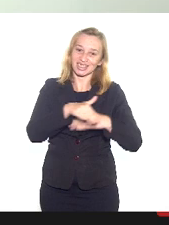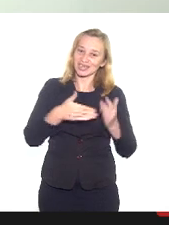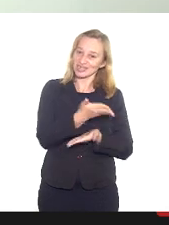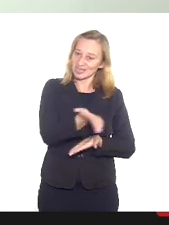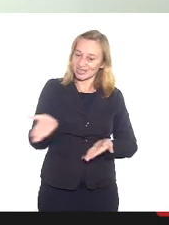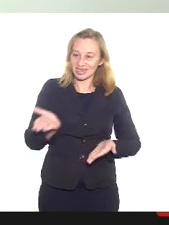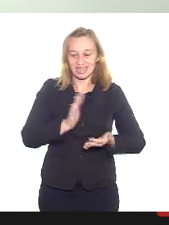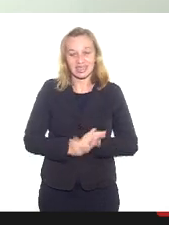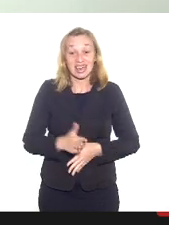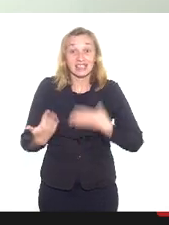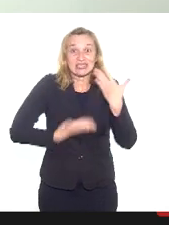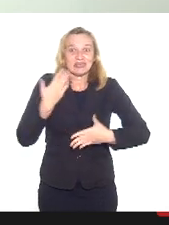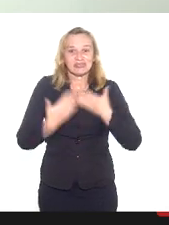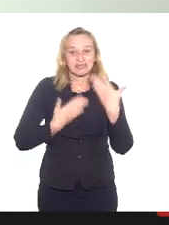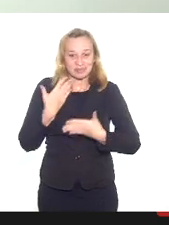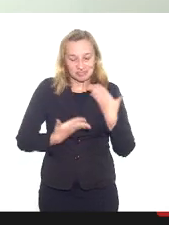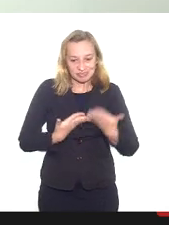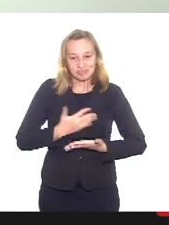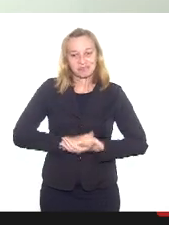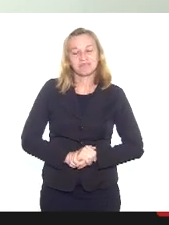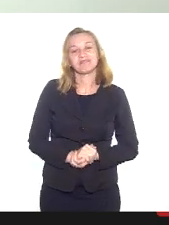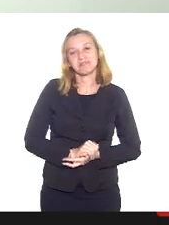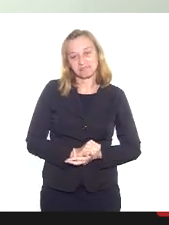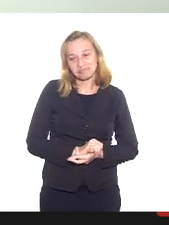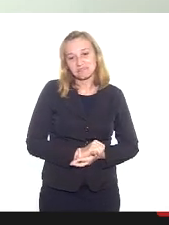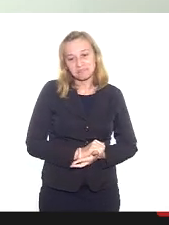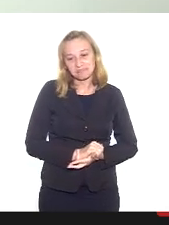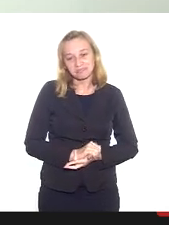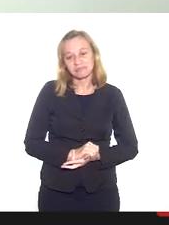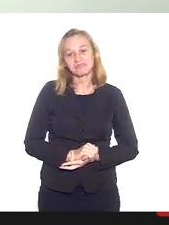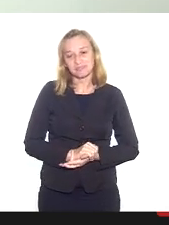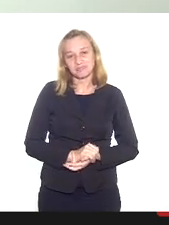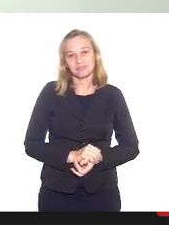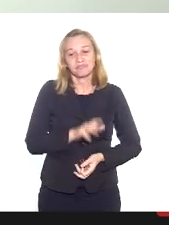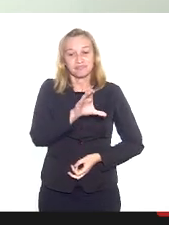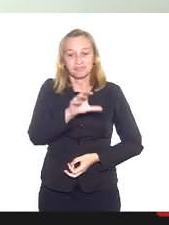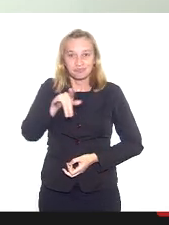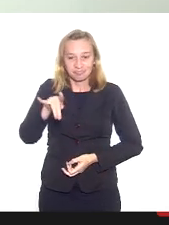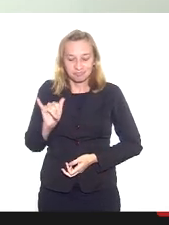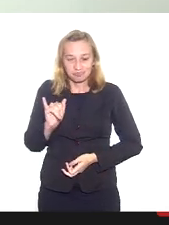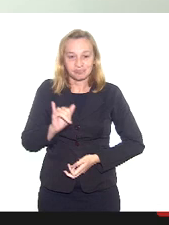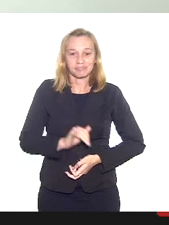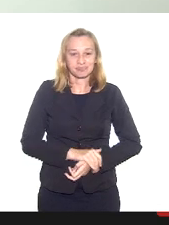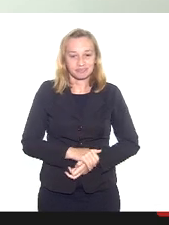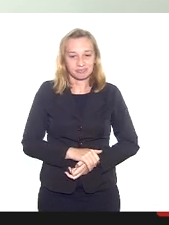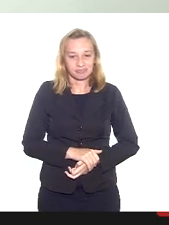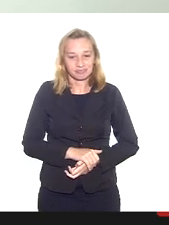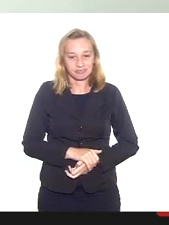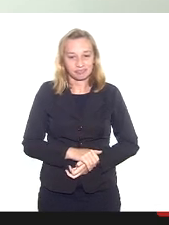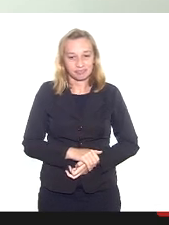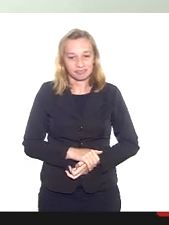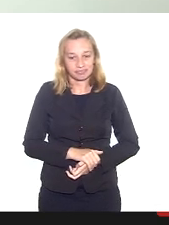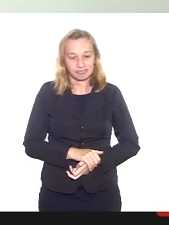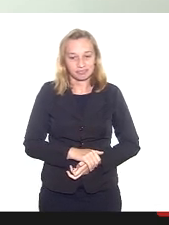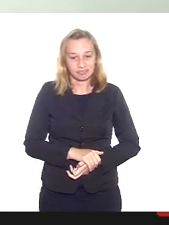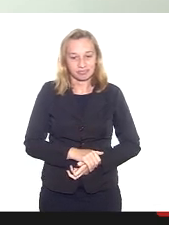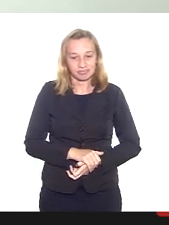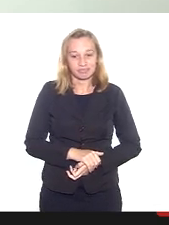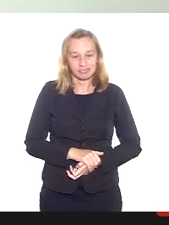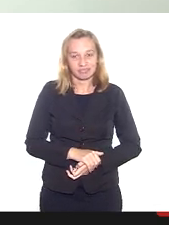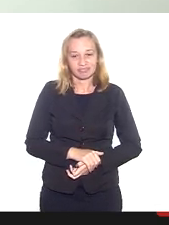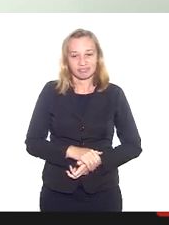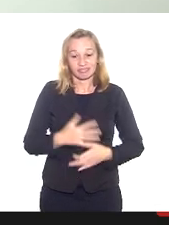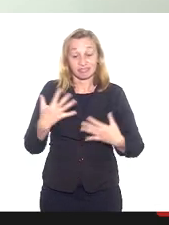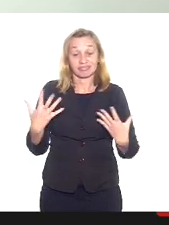todas, é com muita alegria aqui que participo dessa CPI e dessa oitiva tão rica